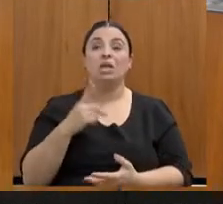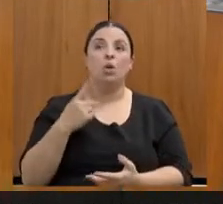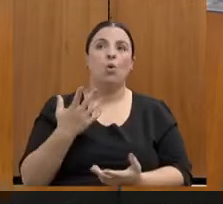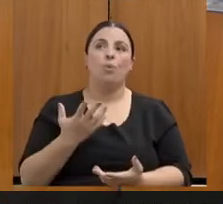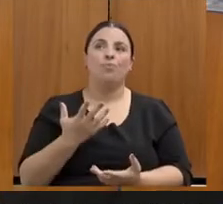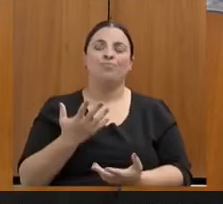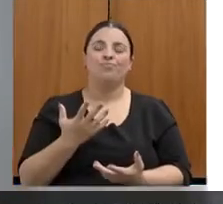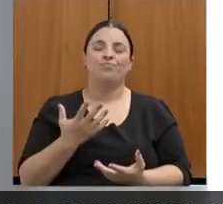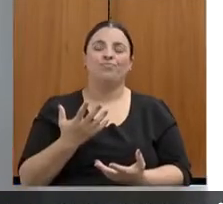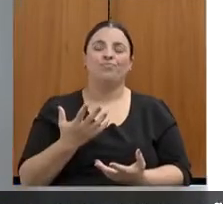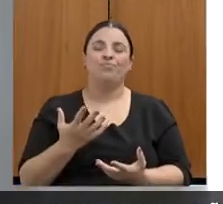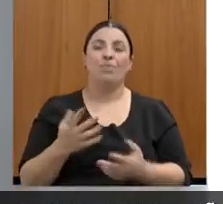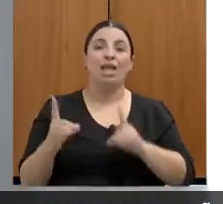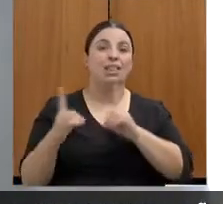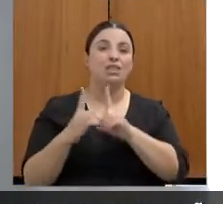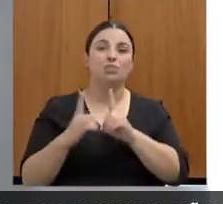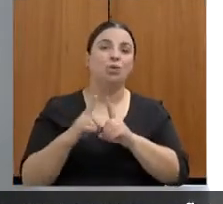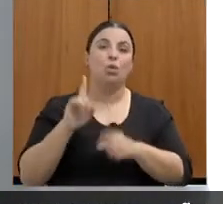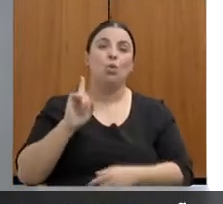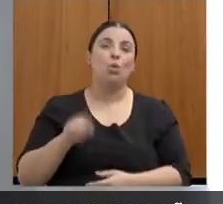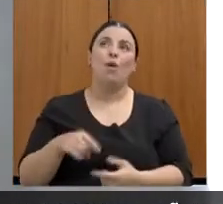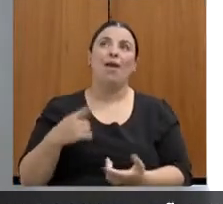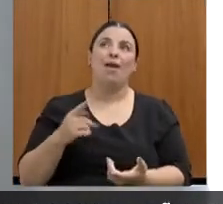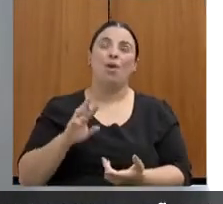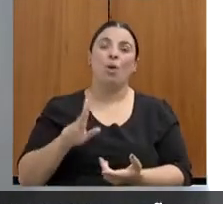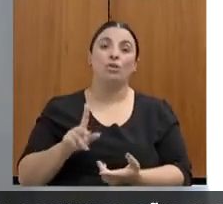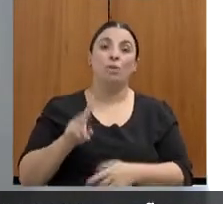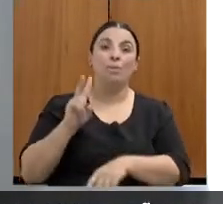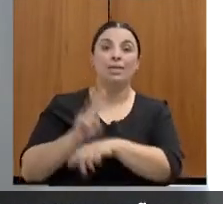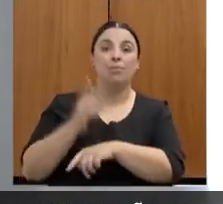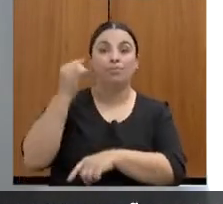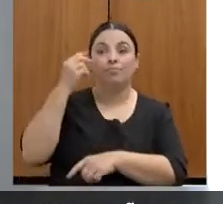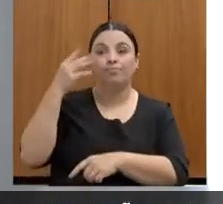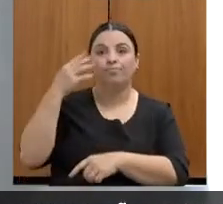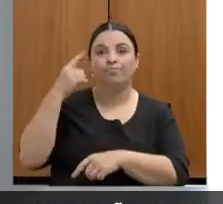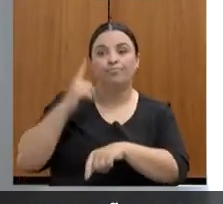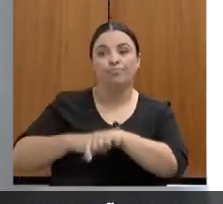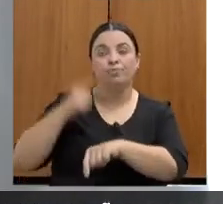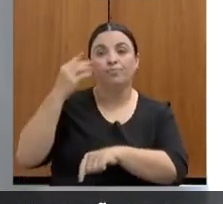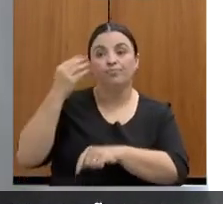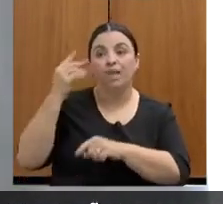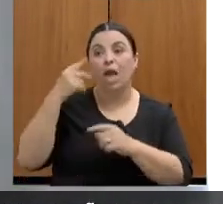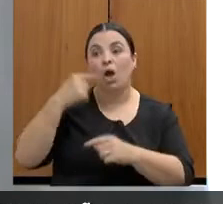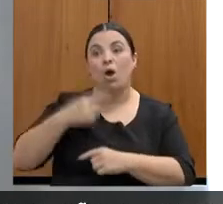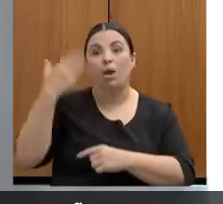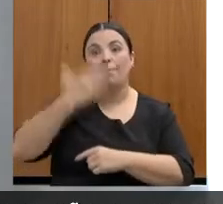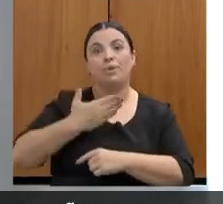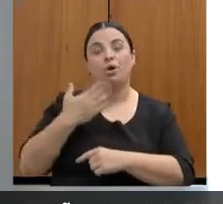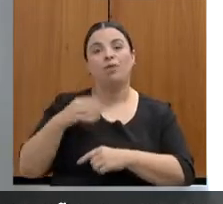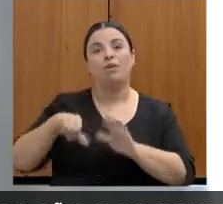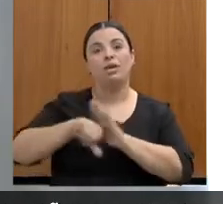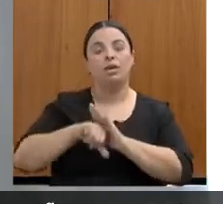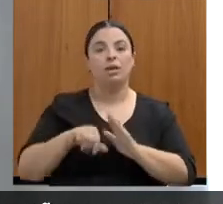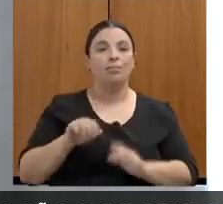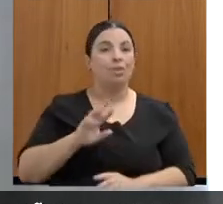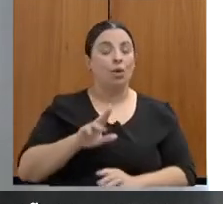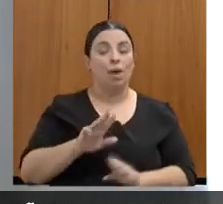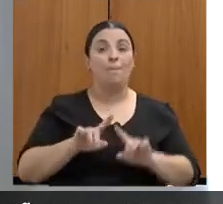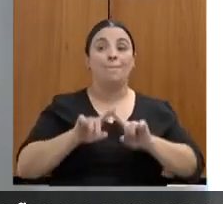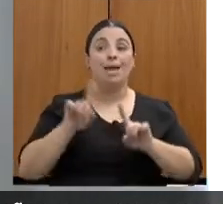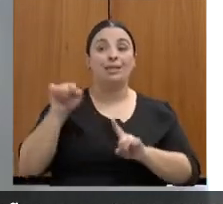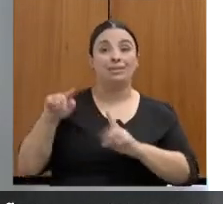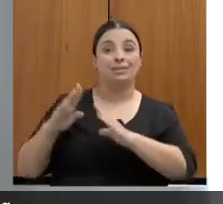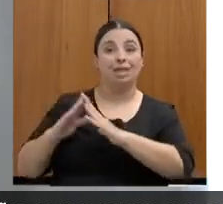prisão em flagrante. Na casa da mulher, ela recebe todo esse direcionamento. O atendimento é voltado, especialmente,